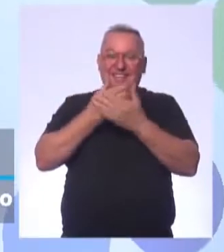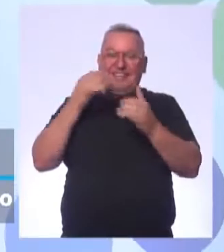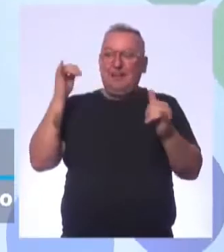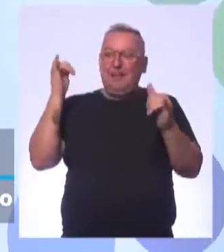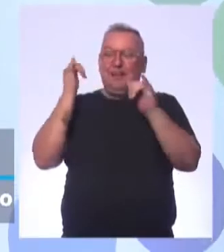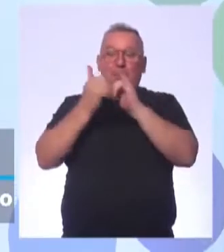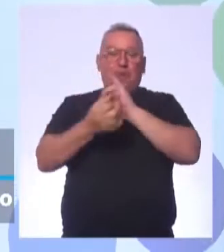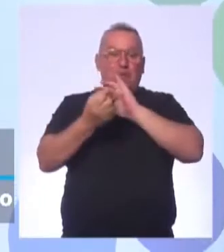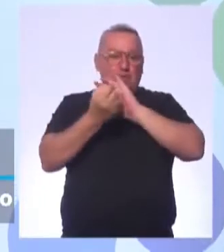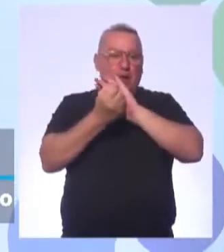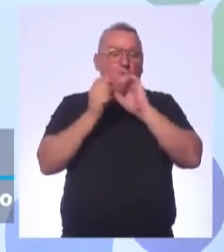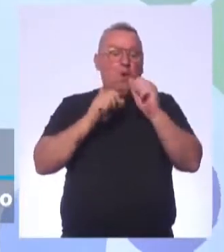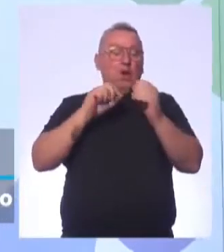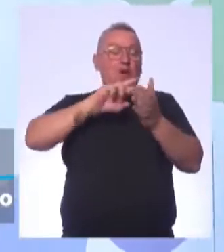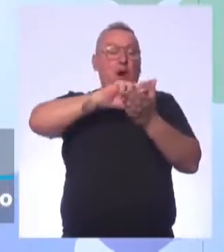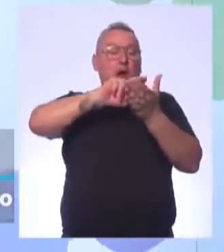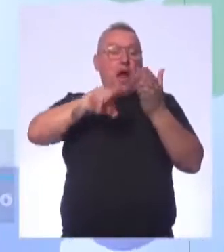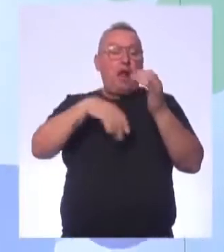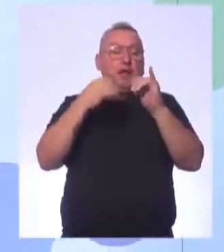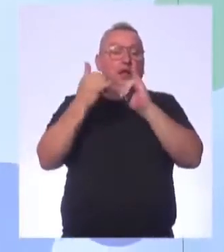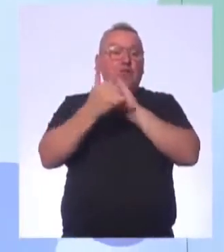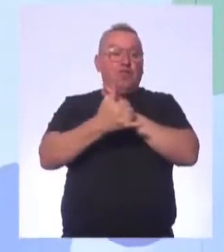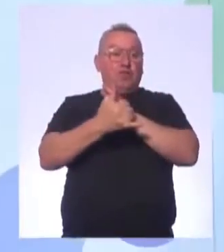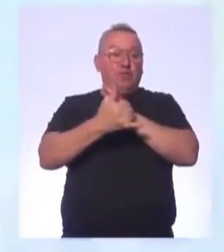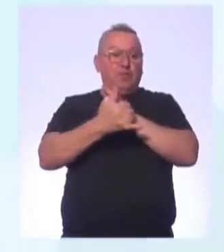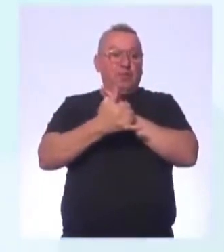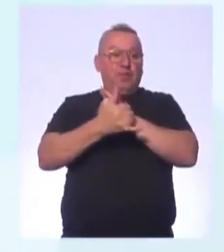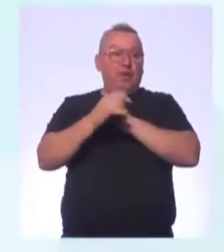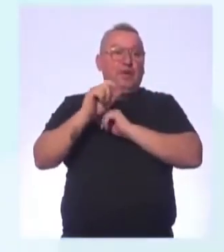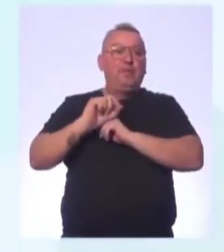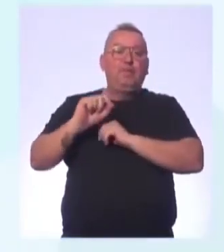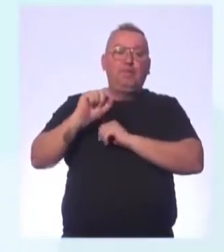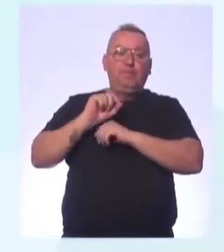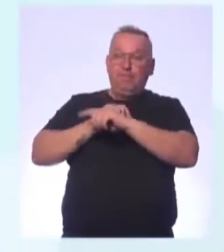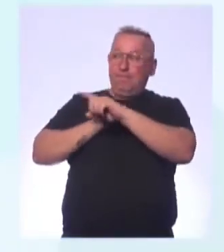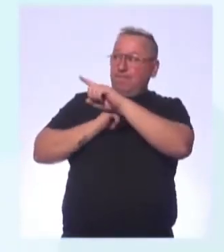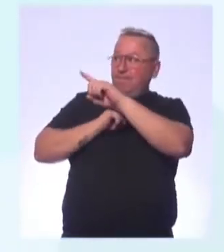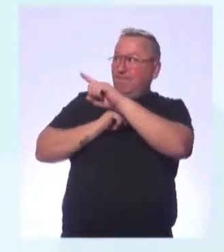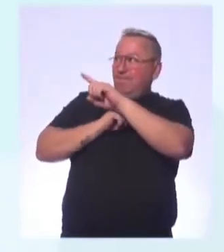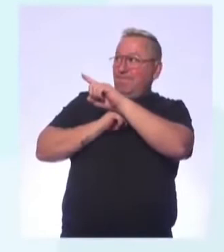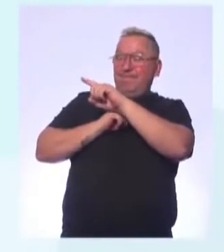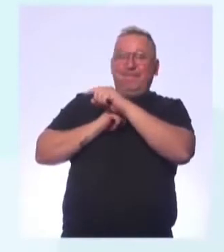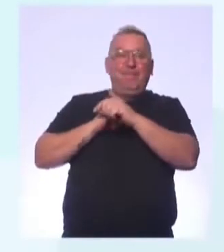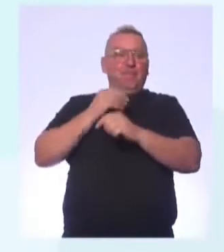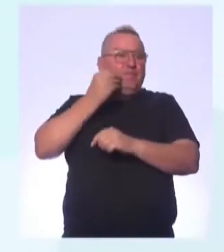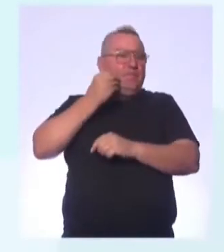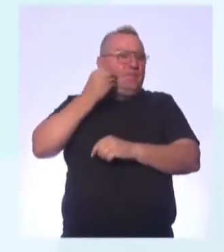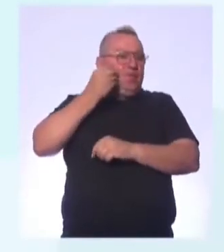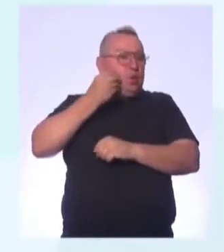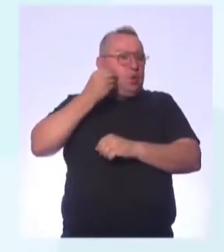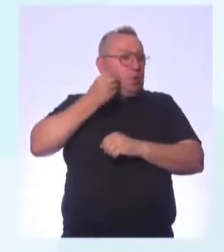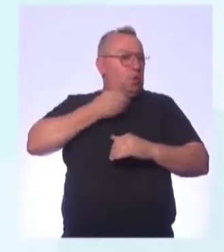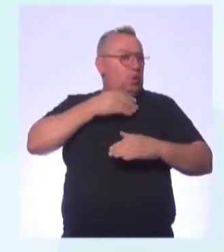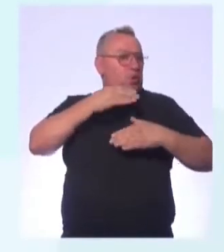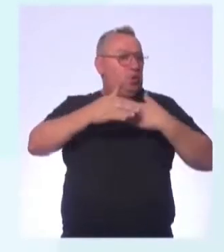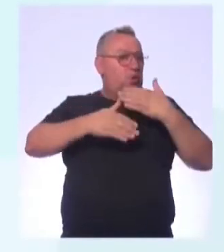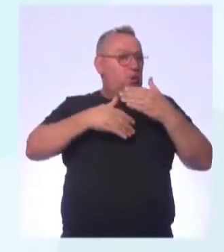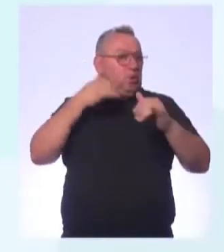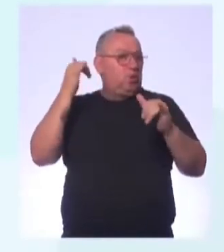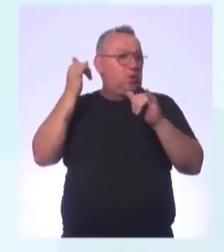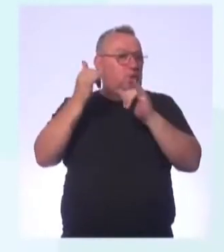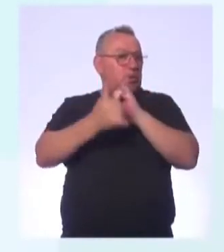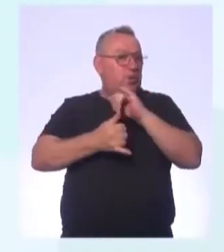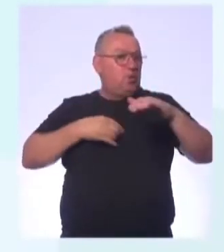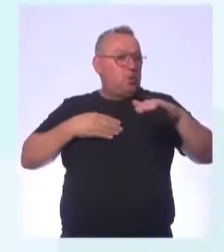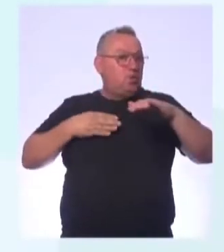marca atletismo. A habilidade que nós vamos trabalhar é experimentar e fruir esportes de marca